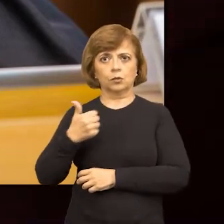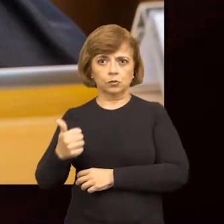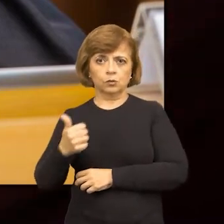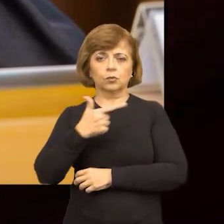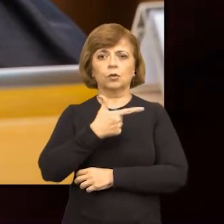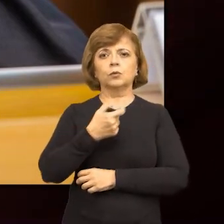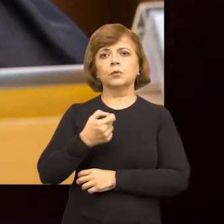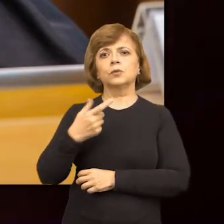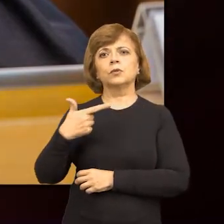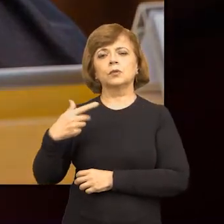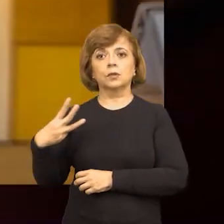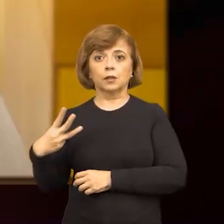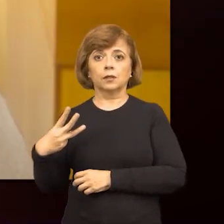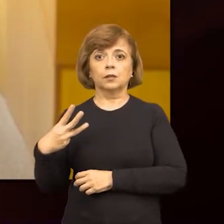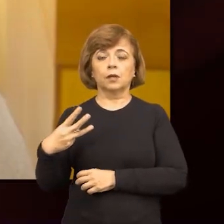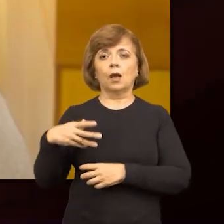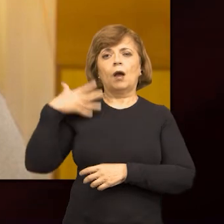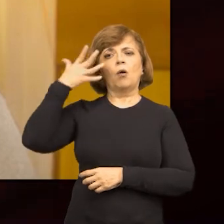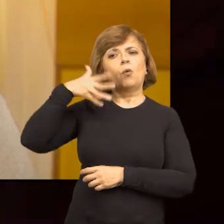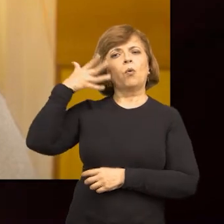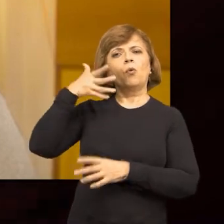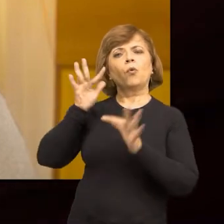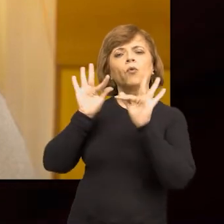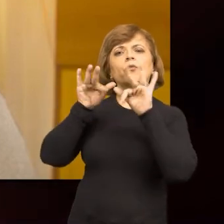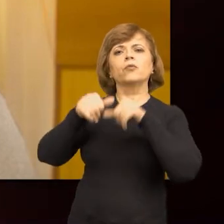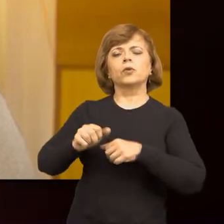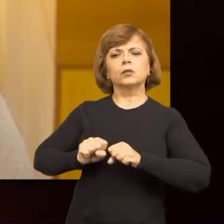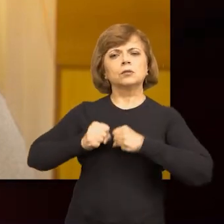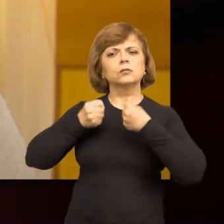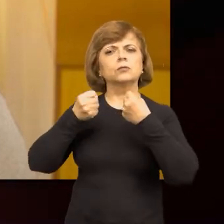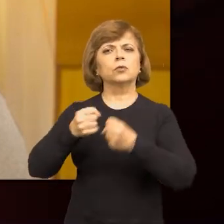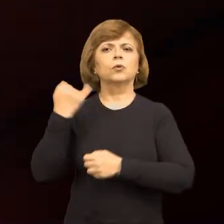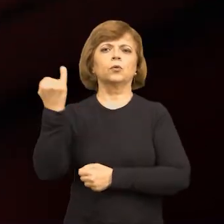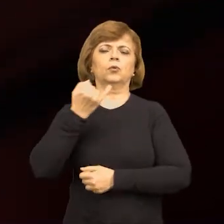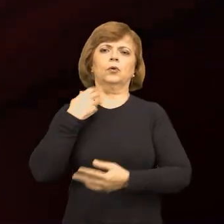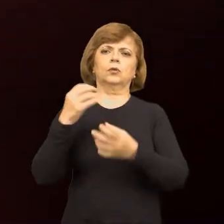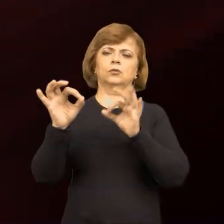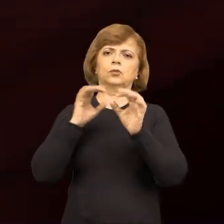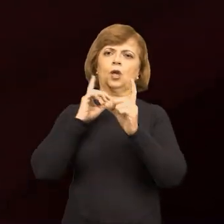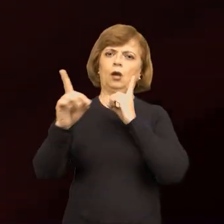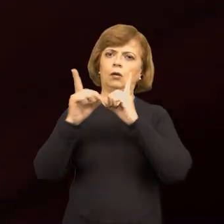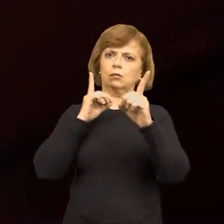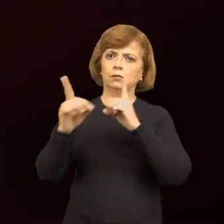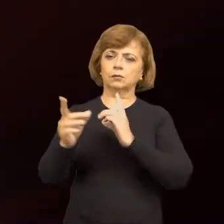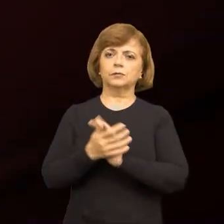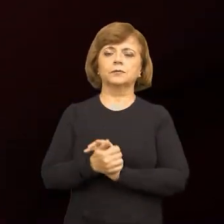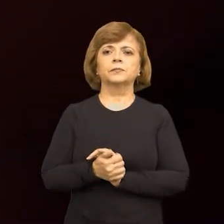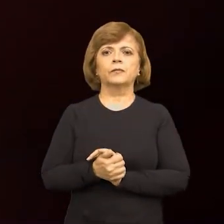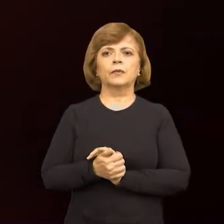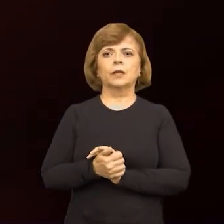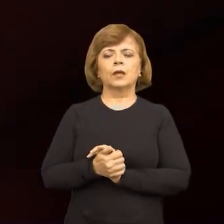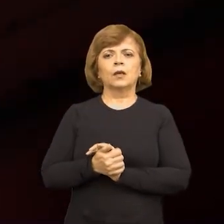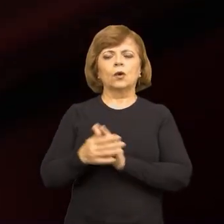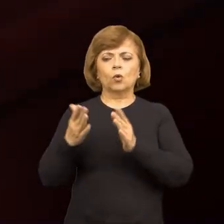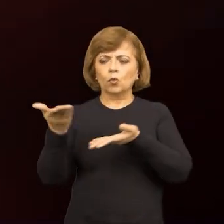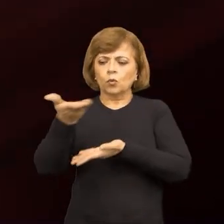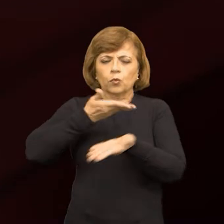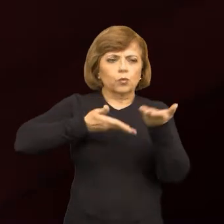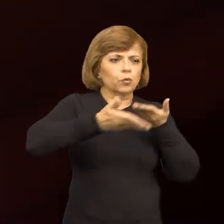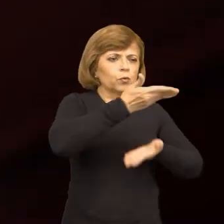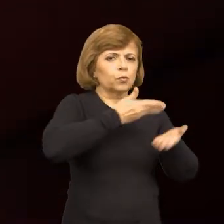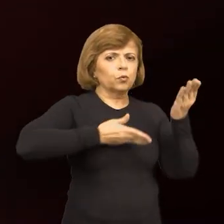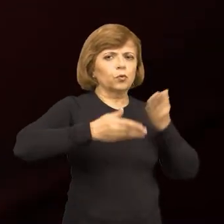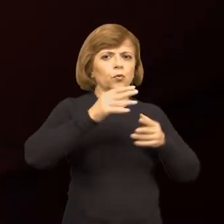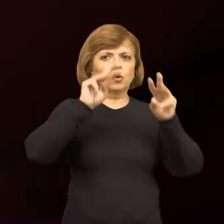discurso final, reforçou a importância do diálogo em sua gestão. A interação entre os